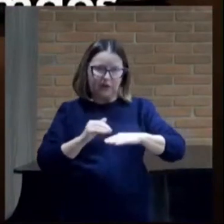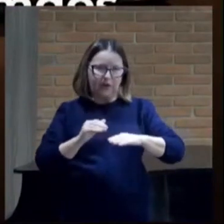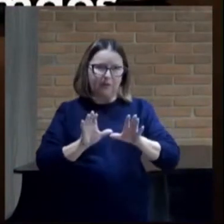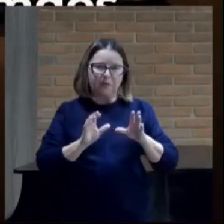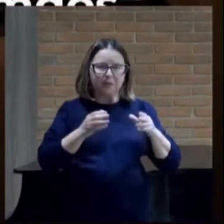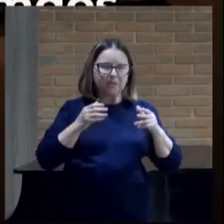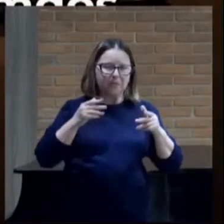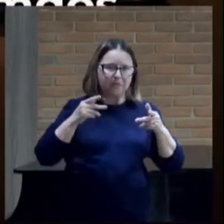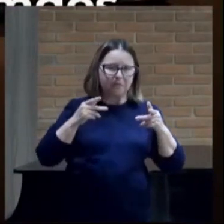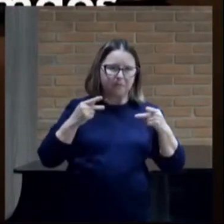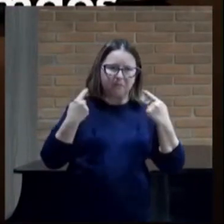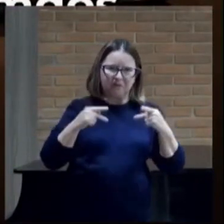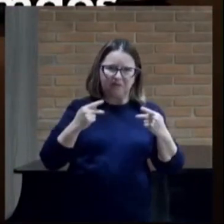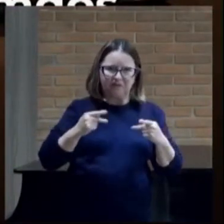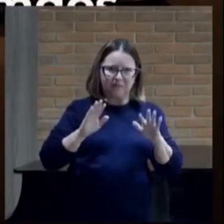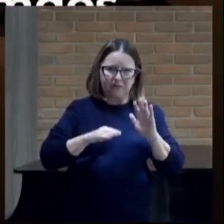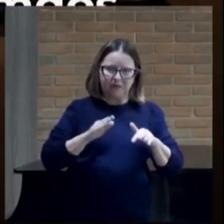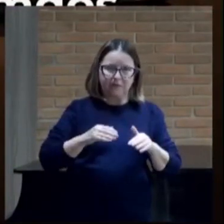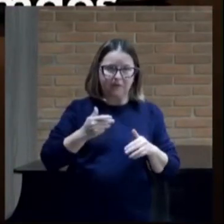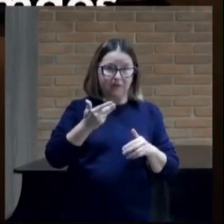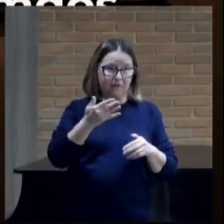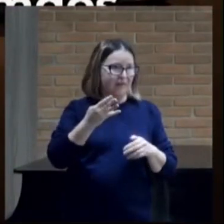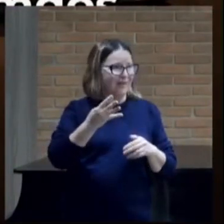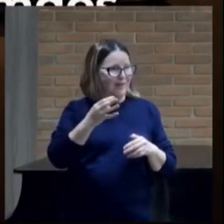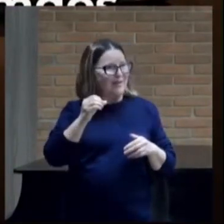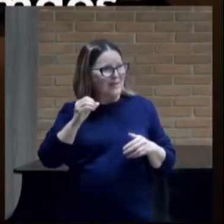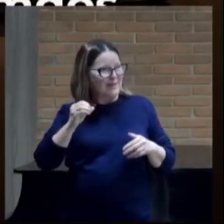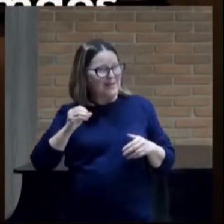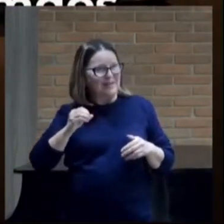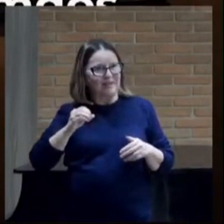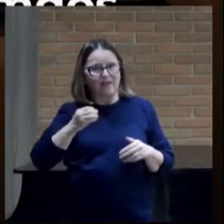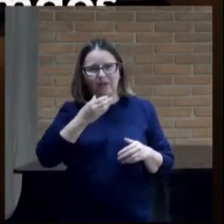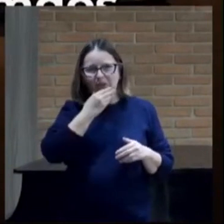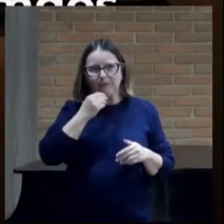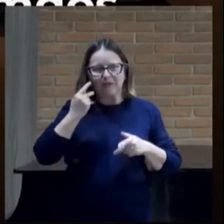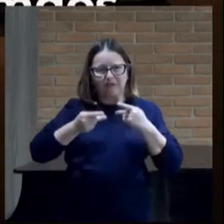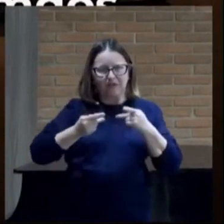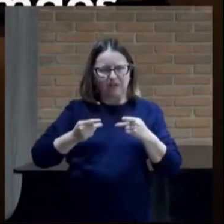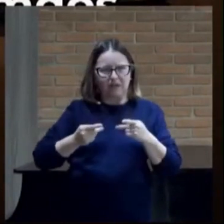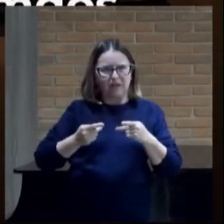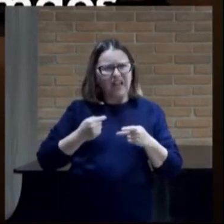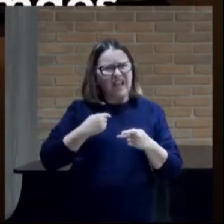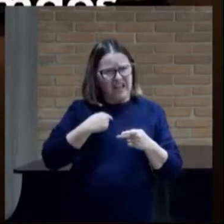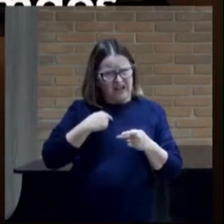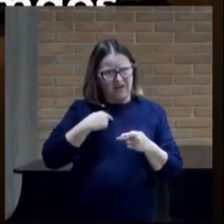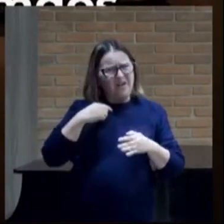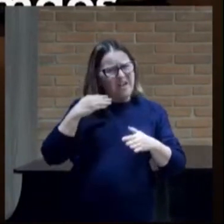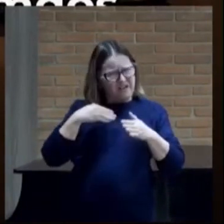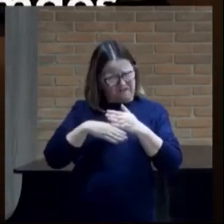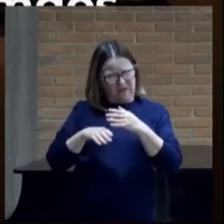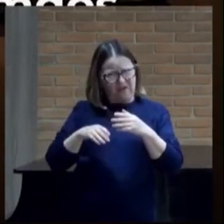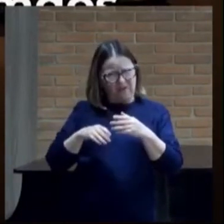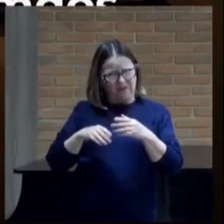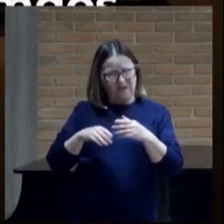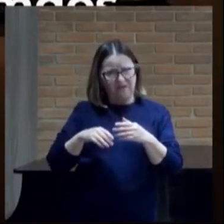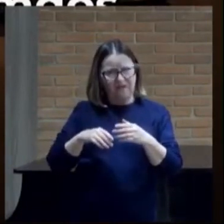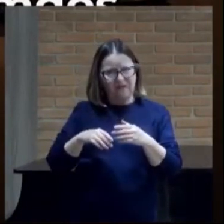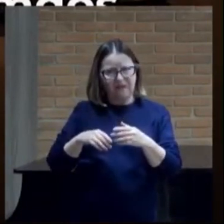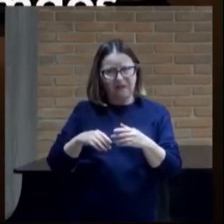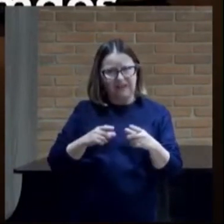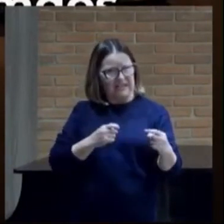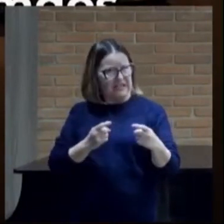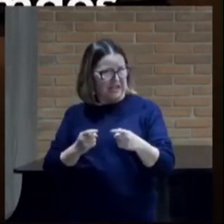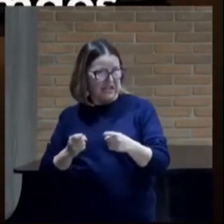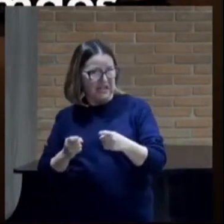cerca de quatrocentos homens, e lhes disse, irei a peleja contra Ramote e Gileade, ou